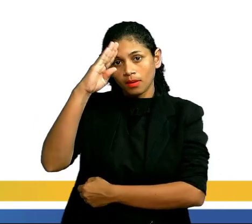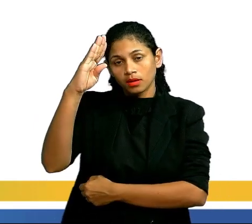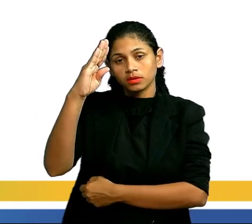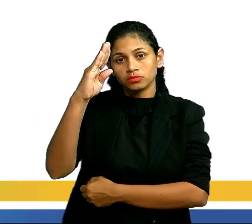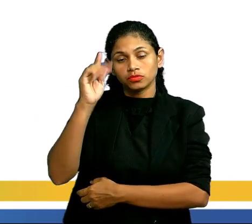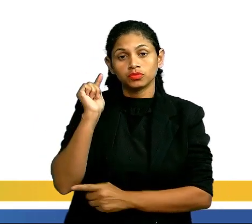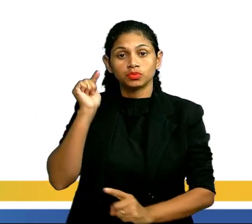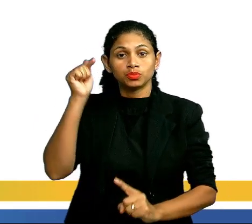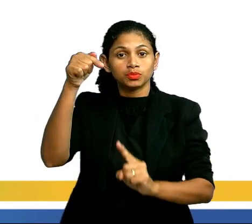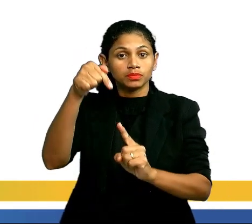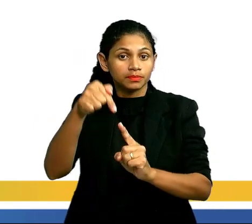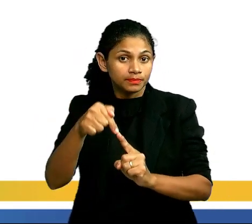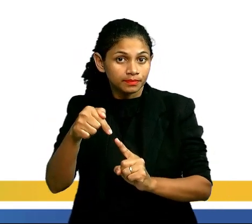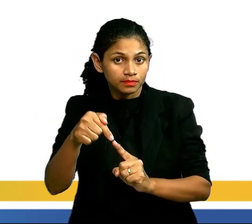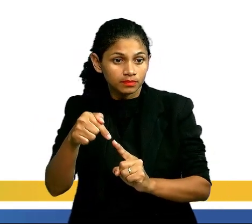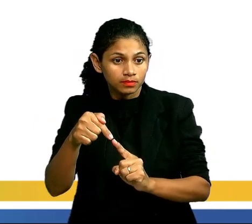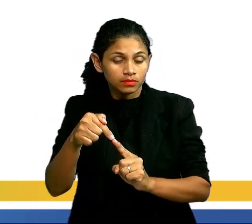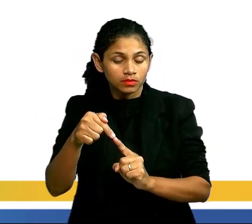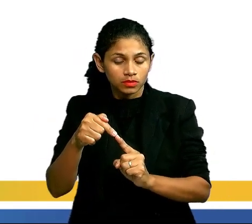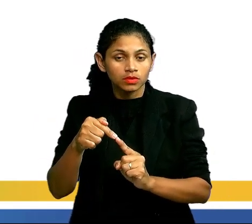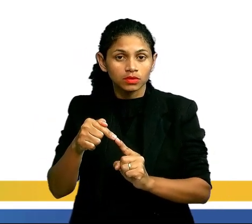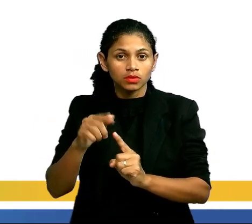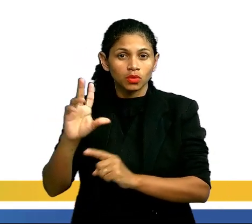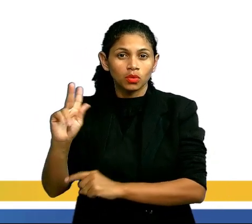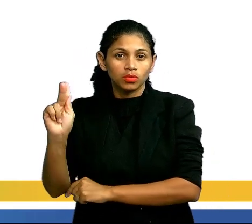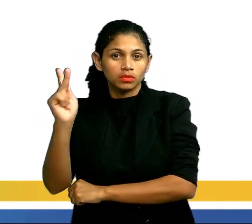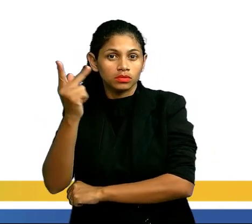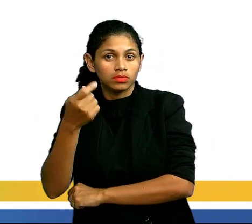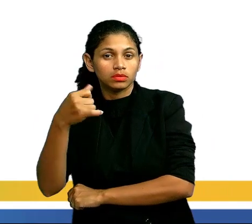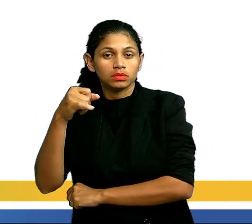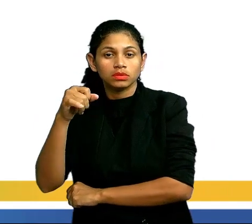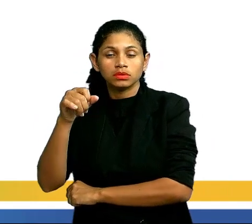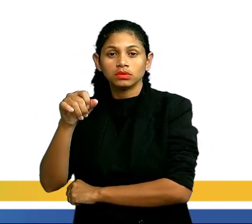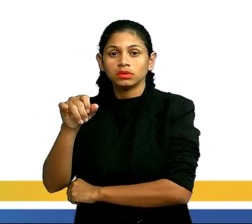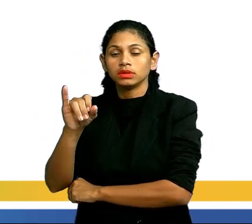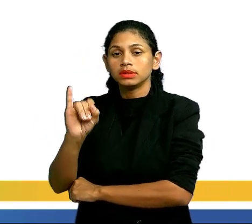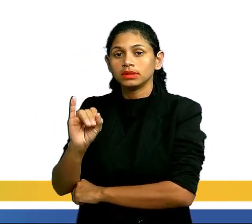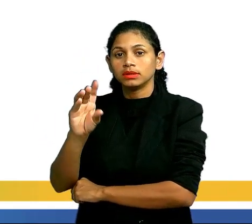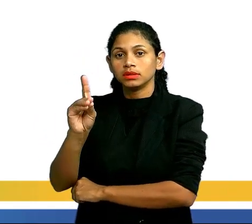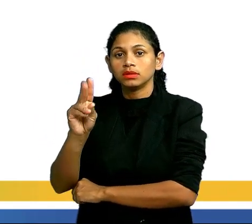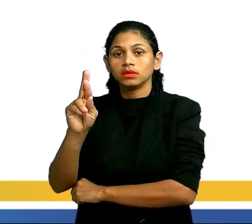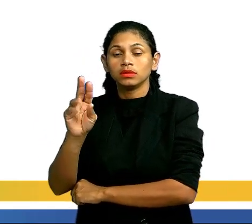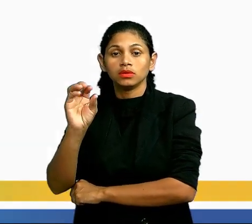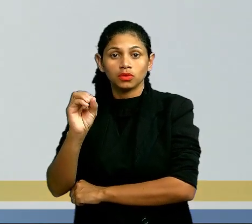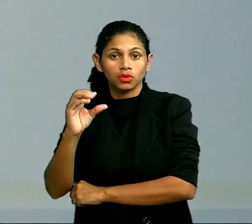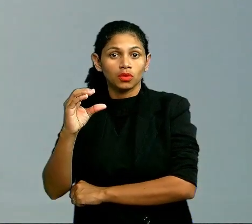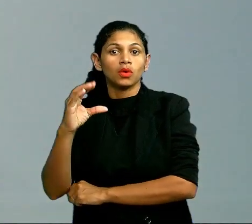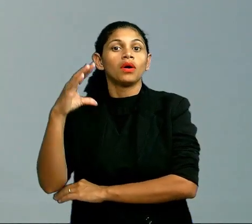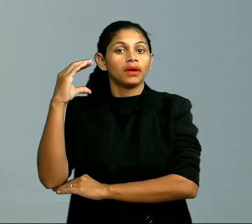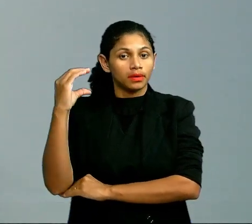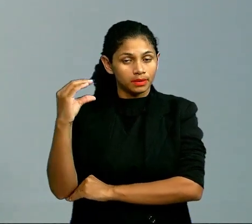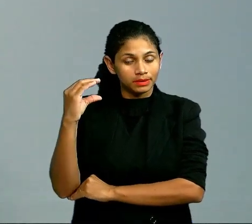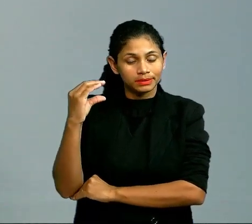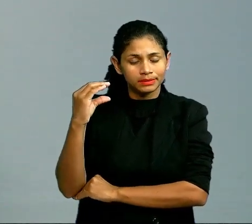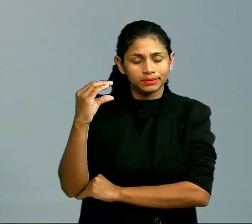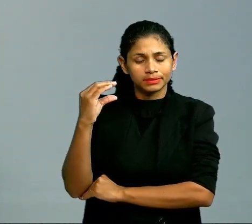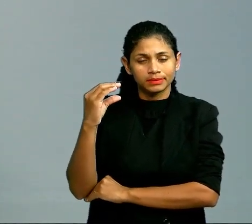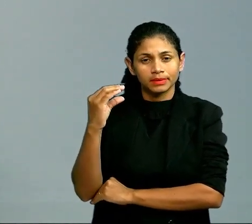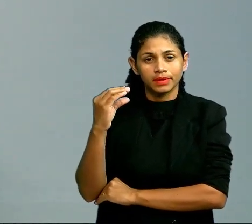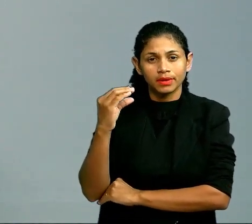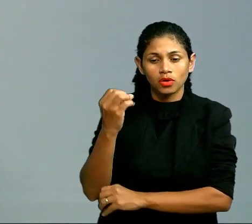o principal objetivo de um hidrocarboneto é falar sobre a formação do petróleo. Então, nós comentamos isso sobre a nossa aula